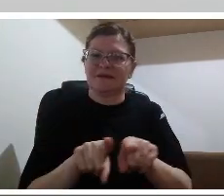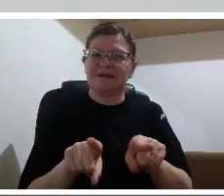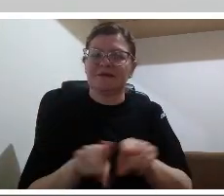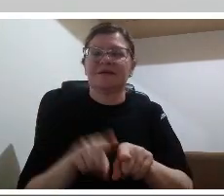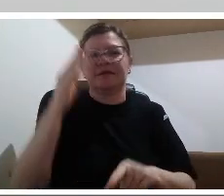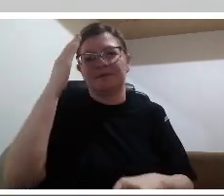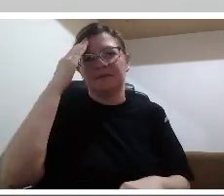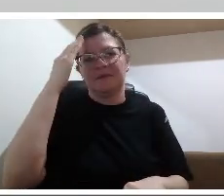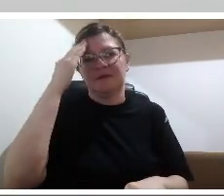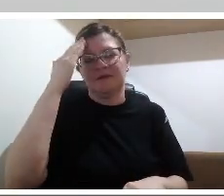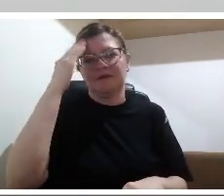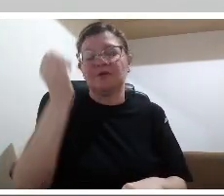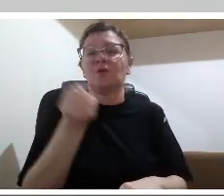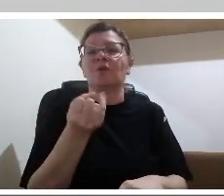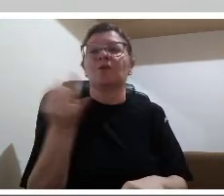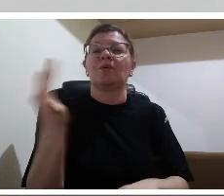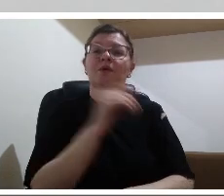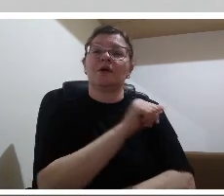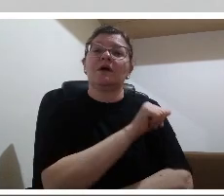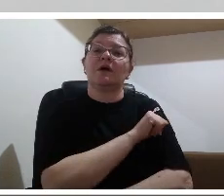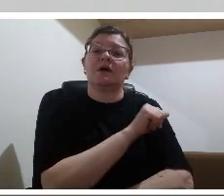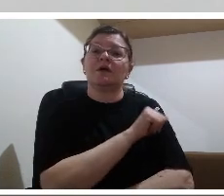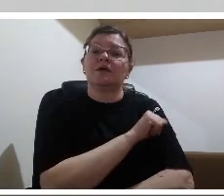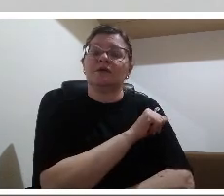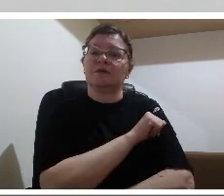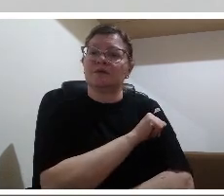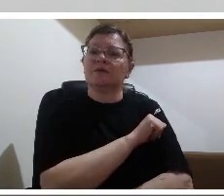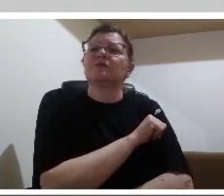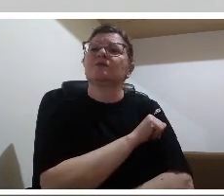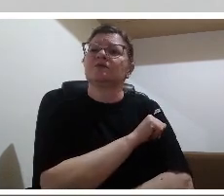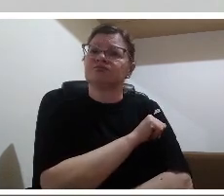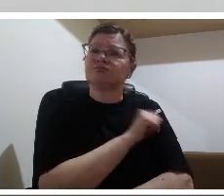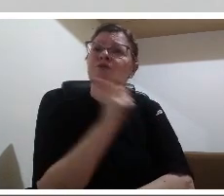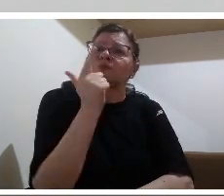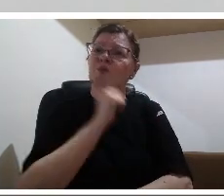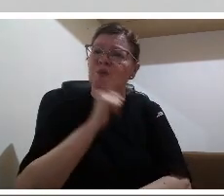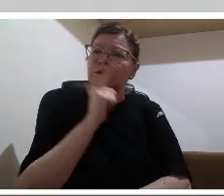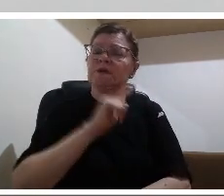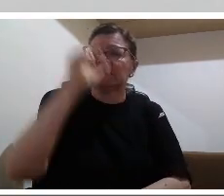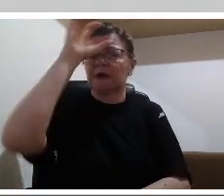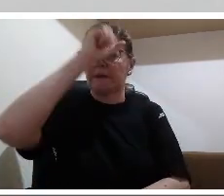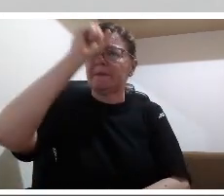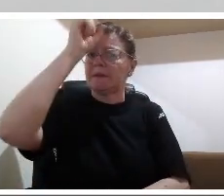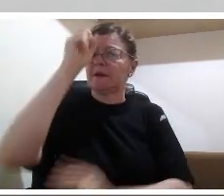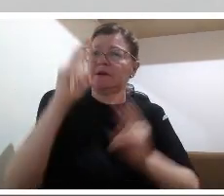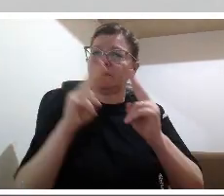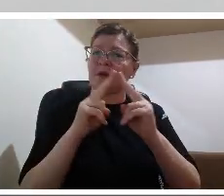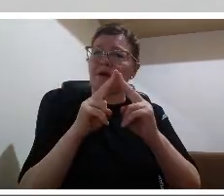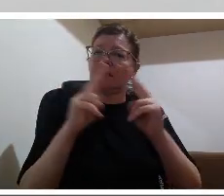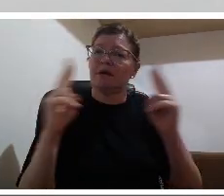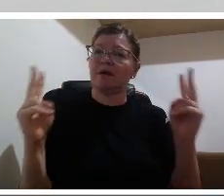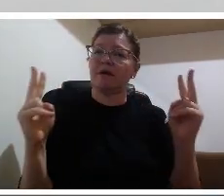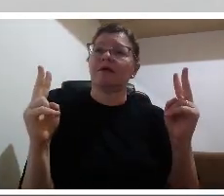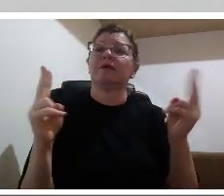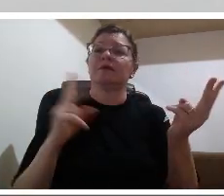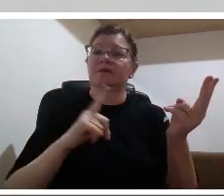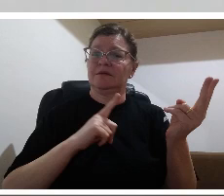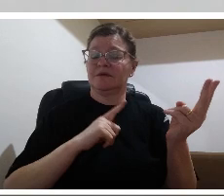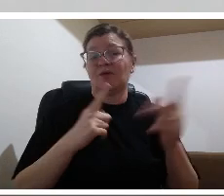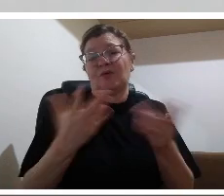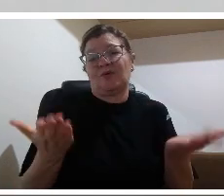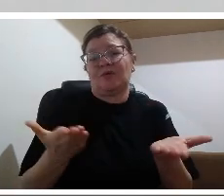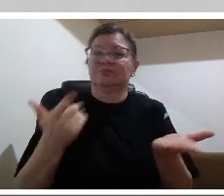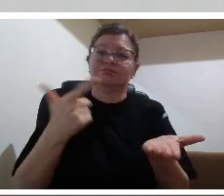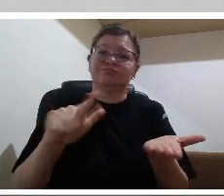momento também de isolamento mas um ponto que é um problema grande para